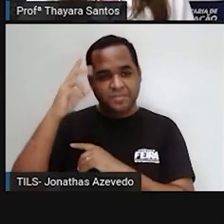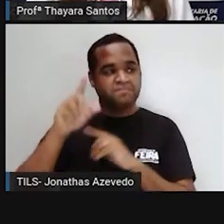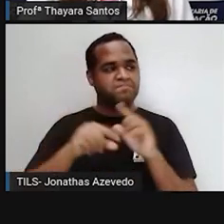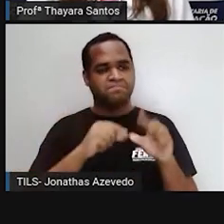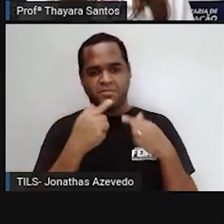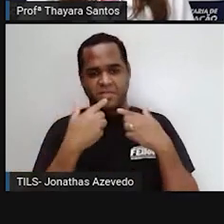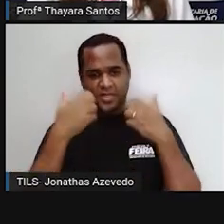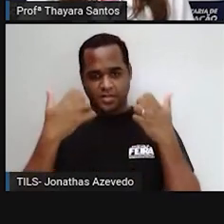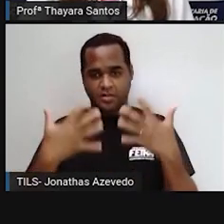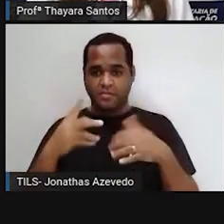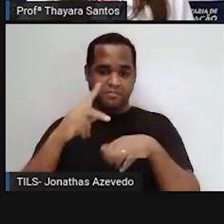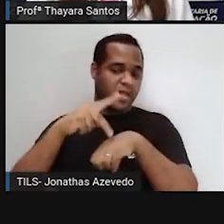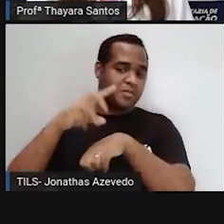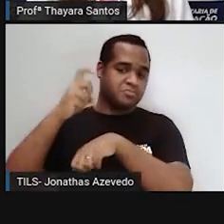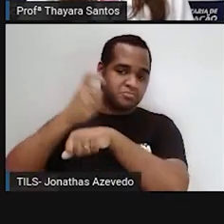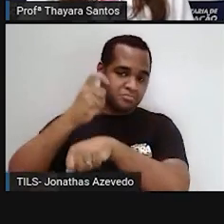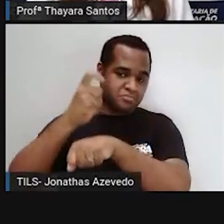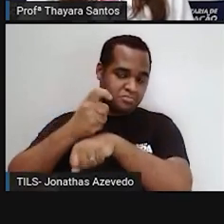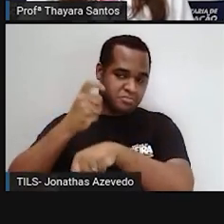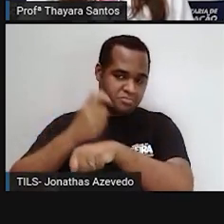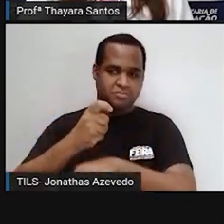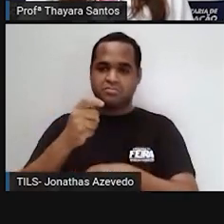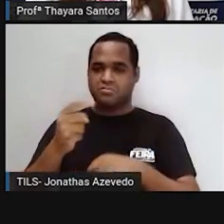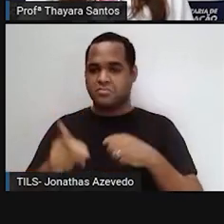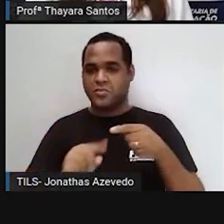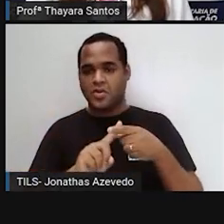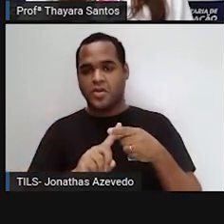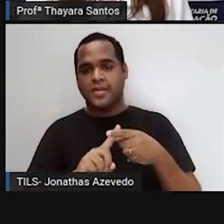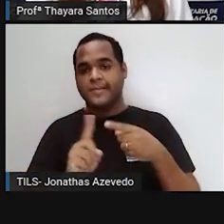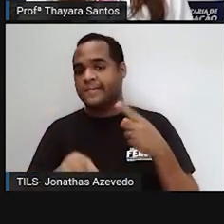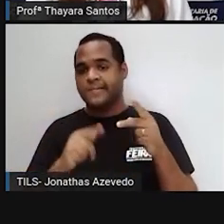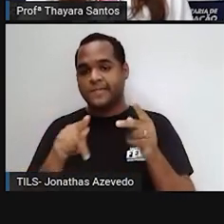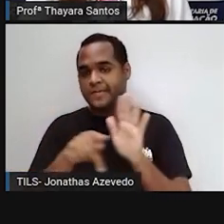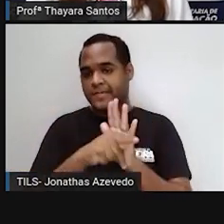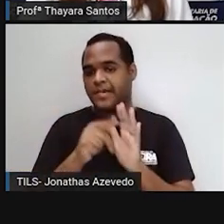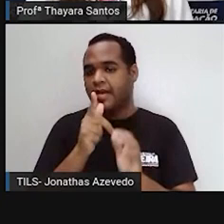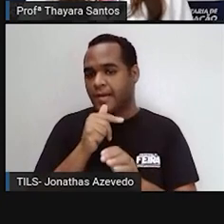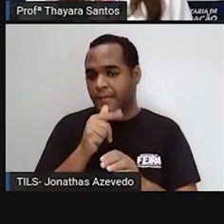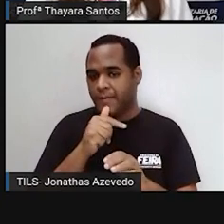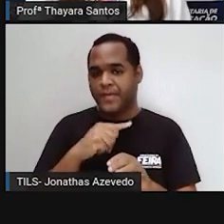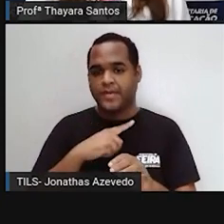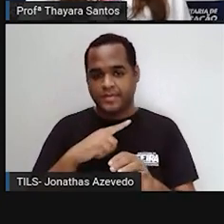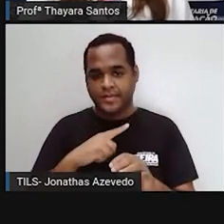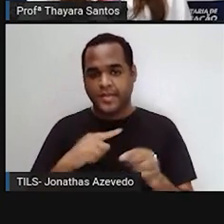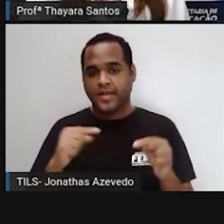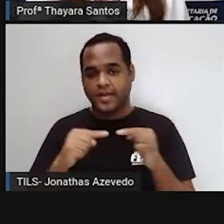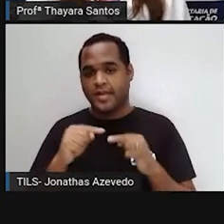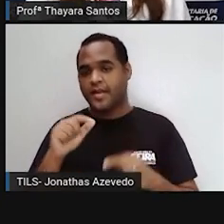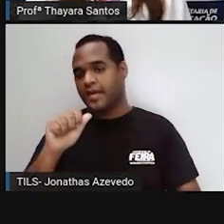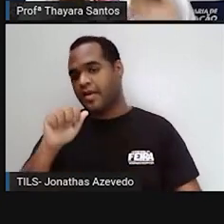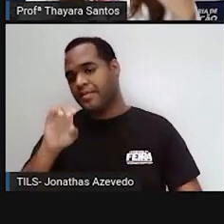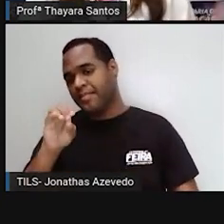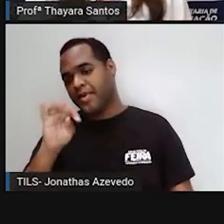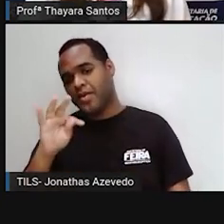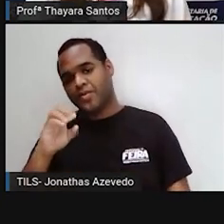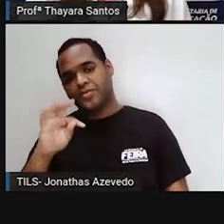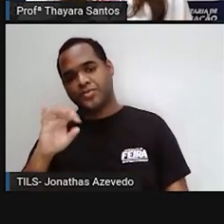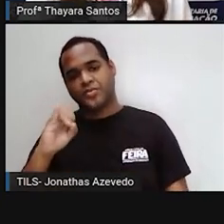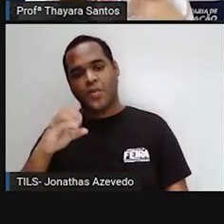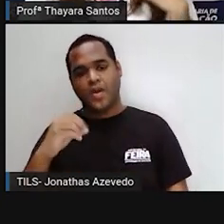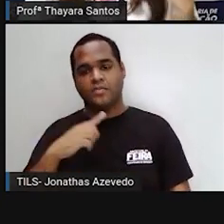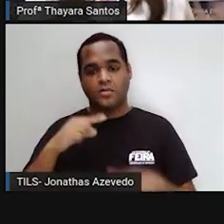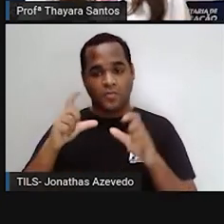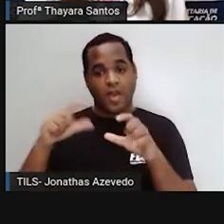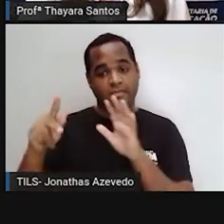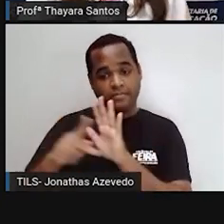aí as rochas, que são fatores abióticos. A própria água é um fator abiótico, porque ela não é um ser vivo, ela faz parte do